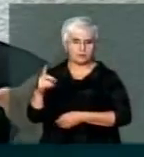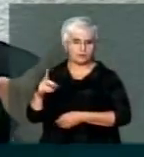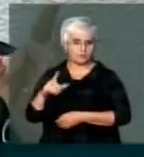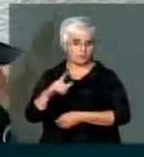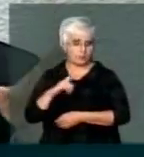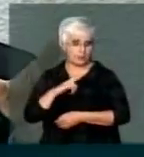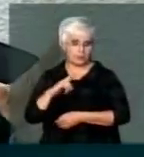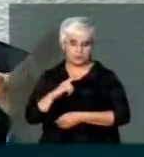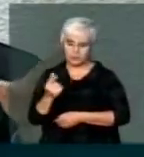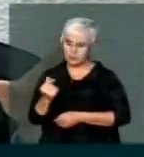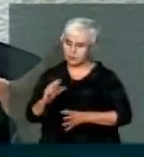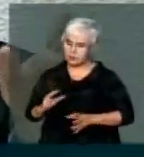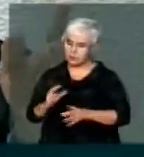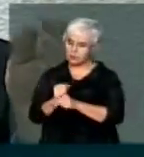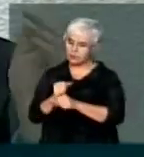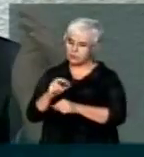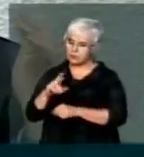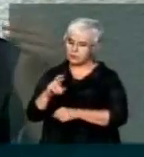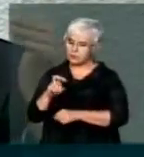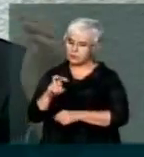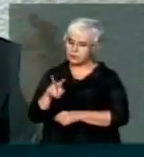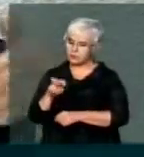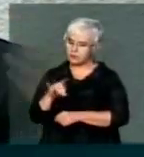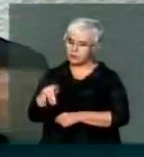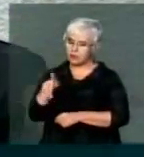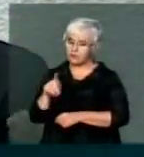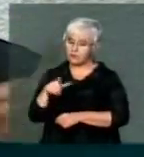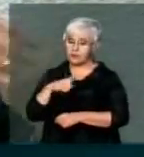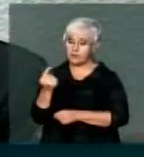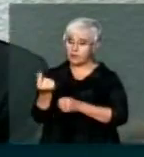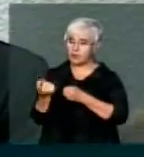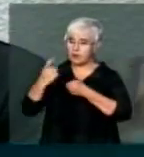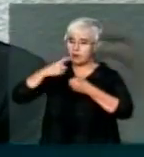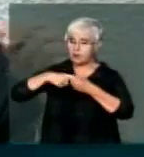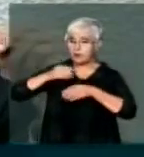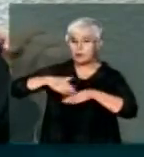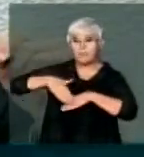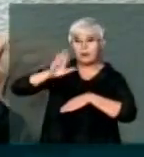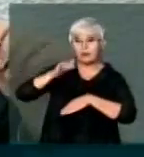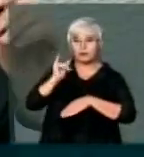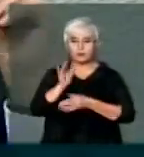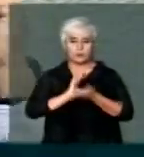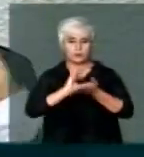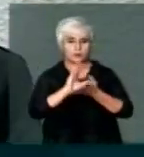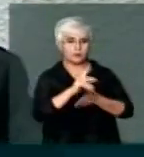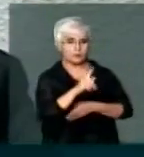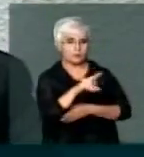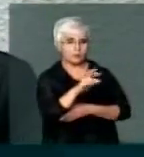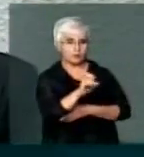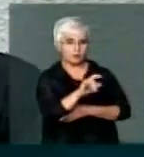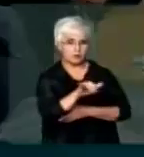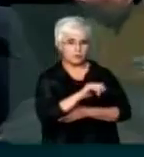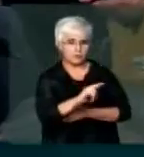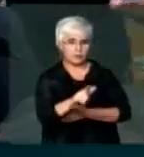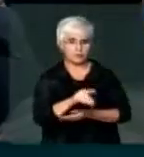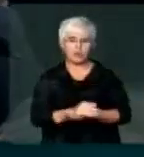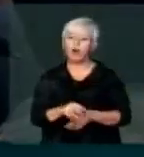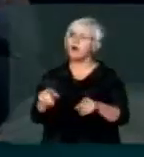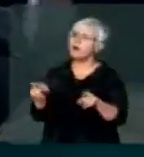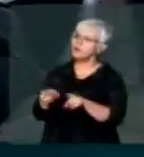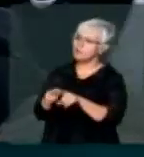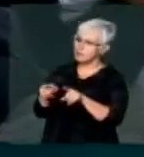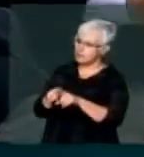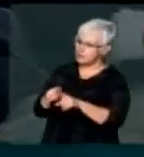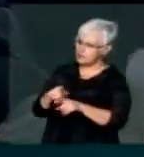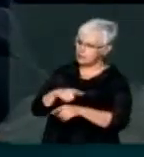seria o custo da Revamp, tem um retorno muito maior se aplicado no pré-sal. Muito bem. E ainda disse o do